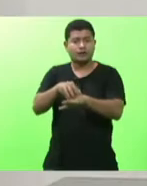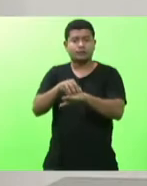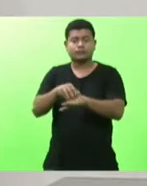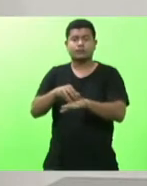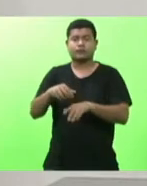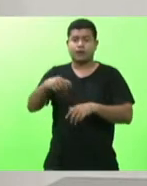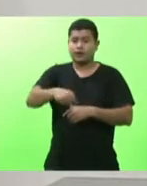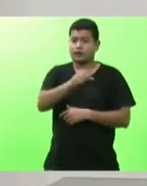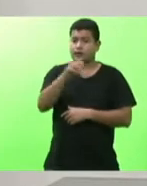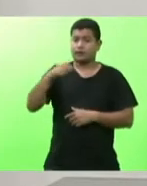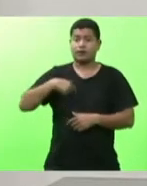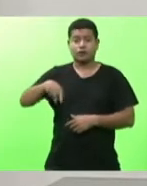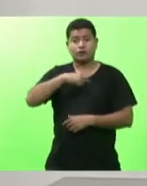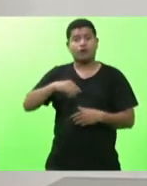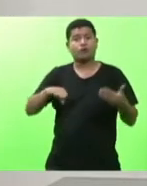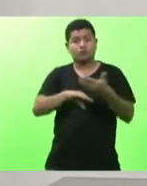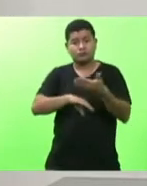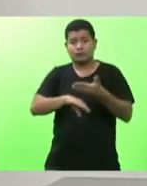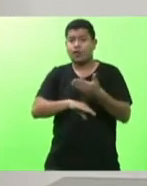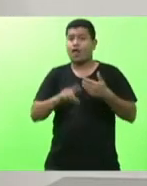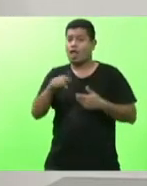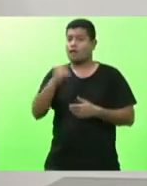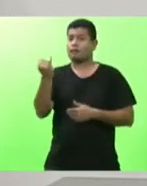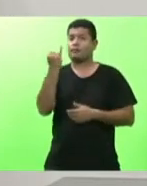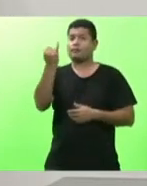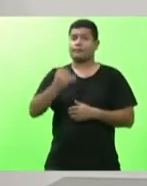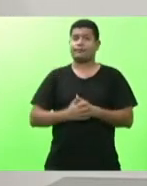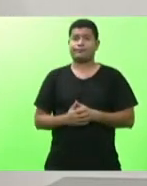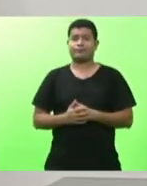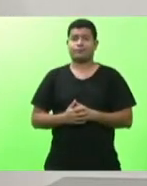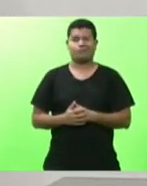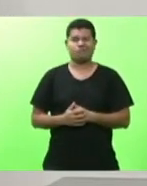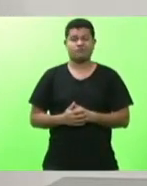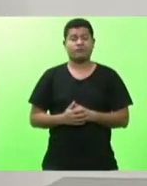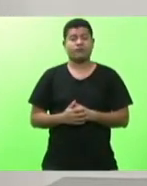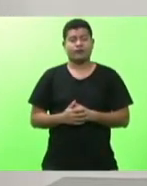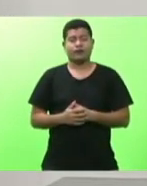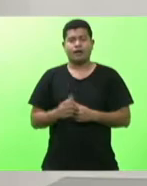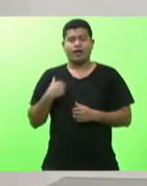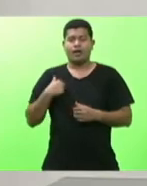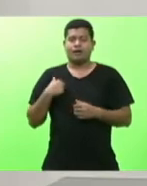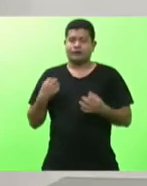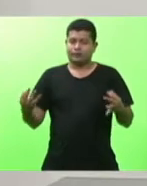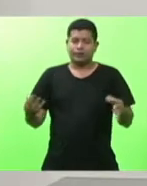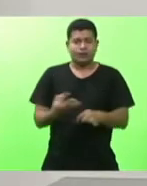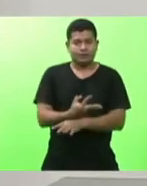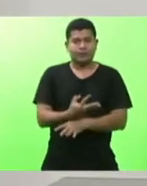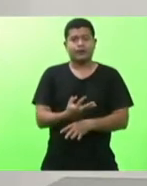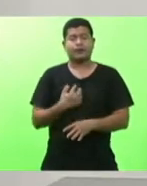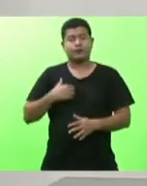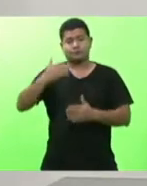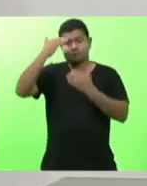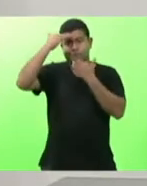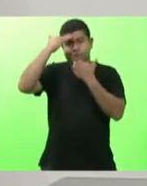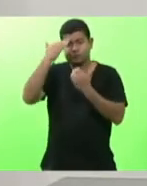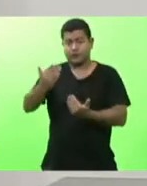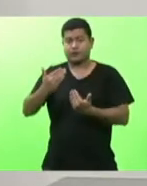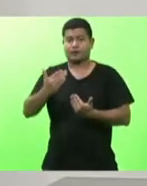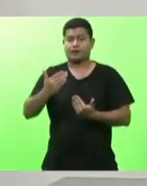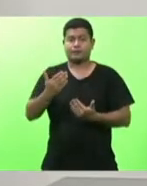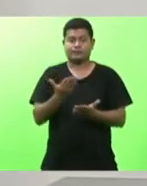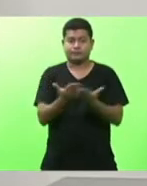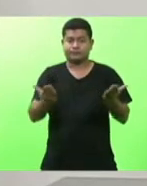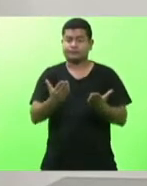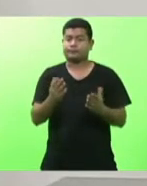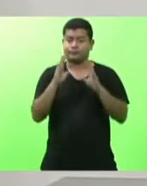participação ela se faz muito importante senhor presidente. Por hoje eram esses assuntos muito obrigado aos meus colegas pela